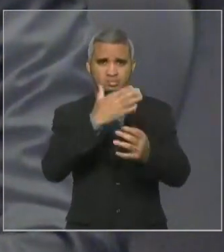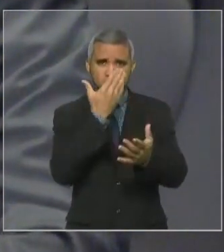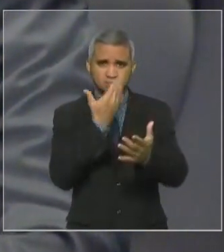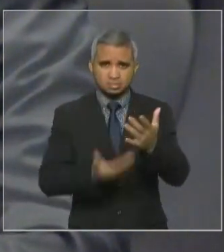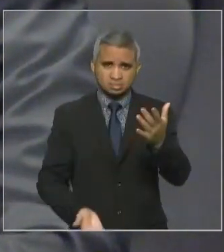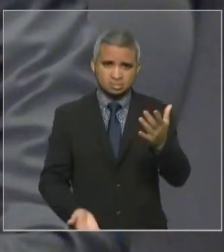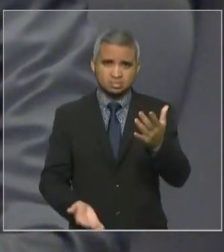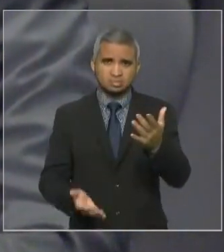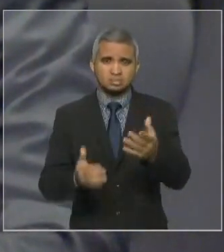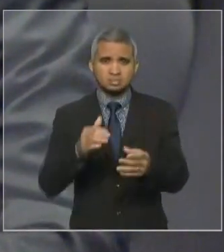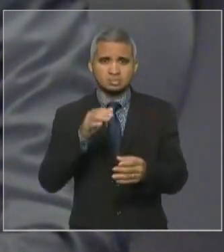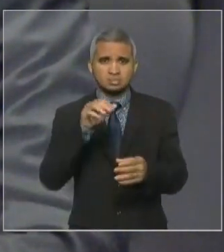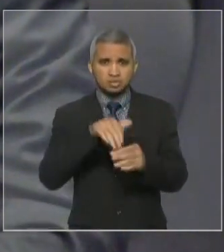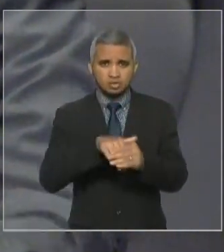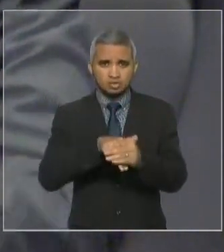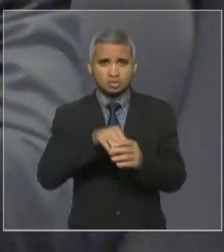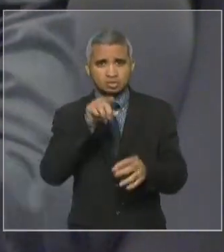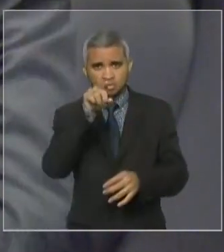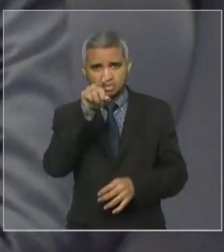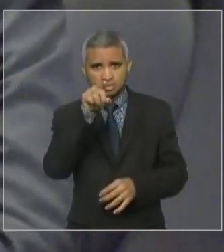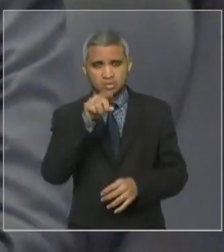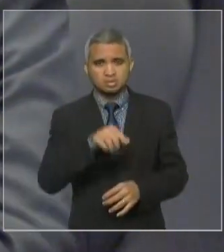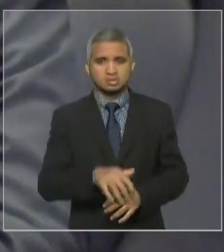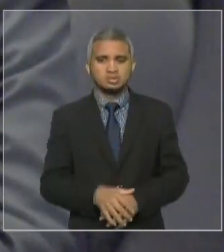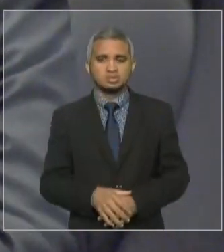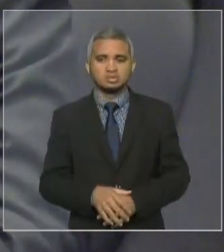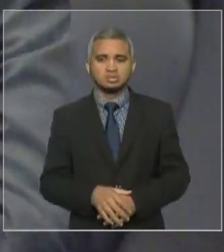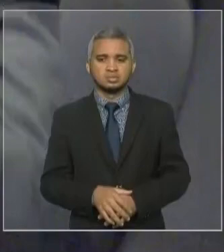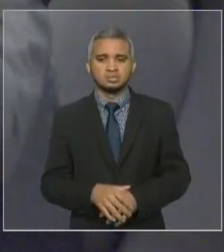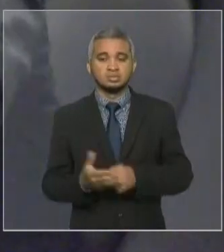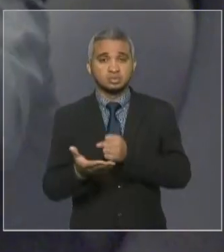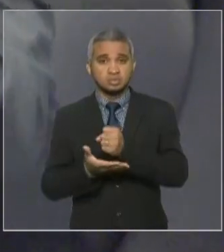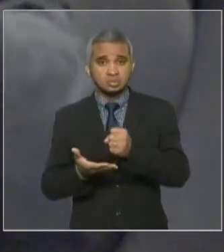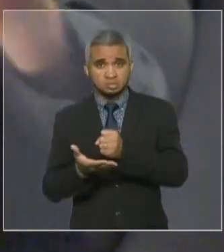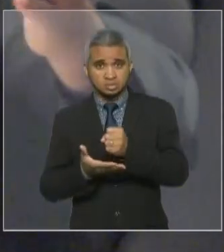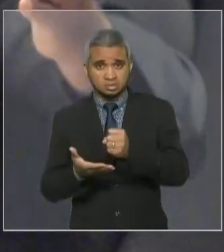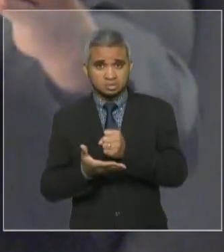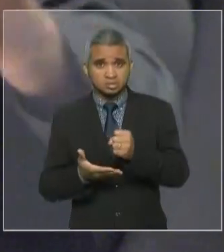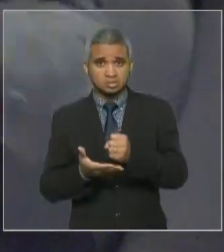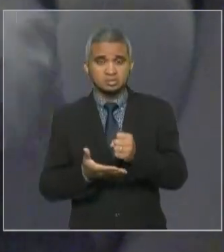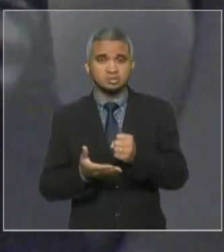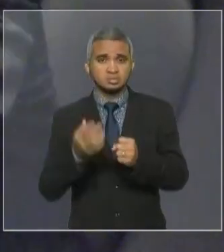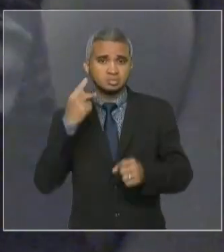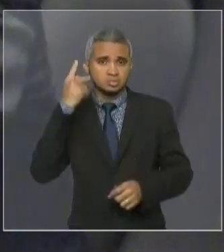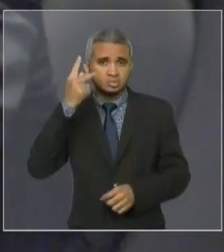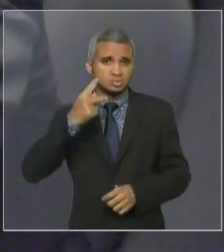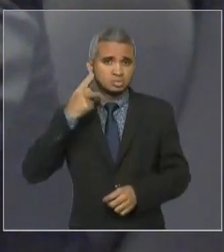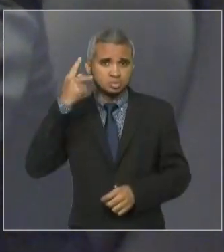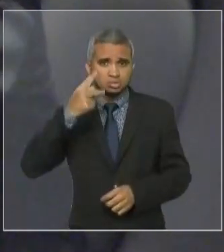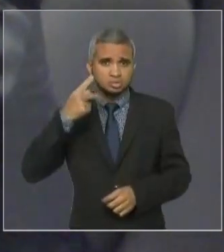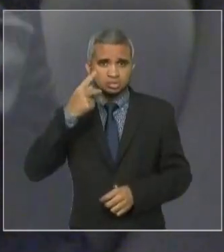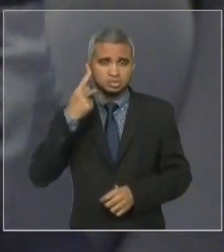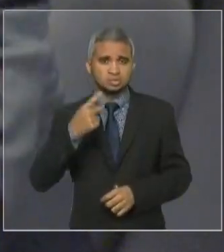votado e é das suas bases políticas, perde a nossa querida